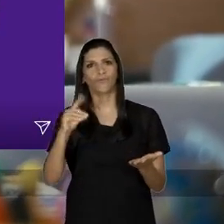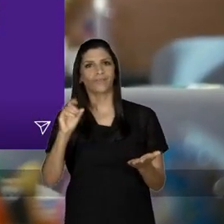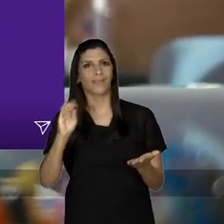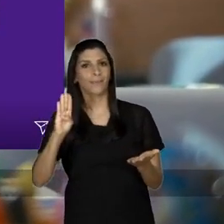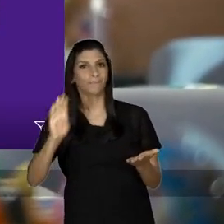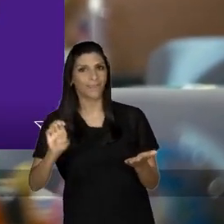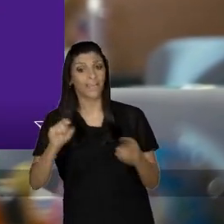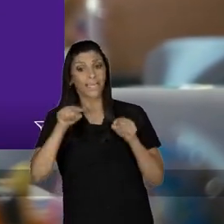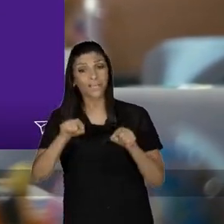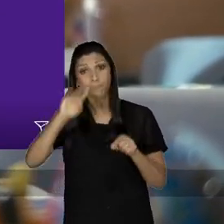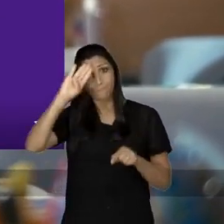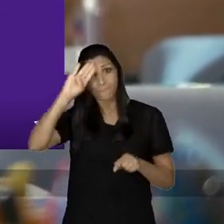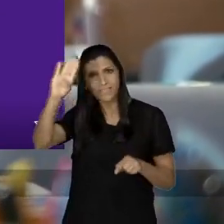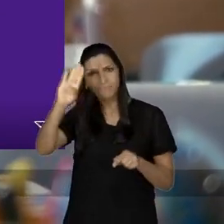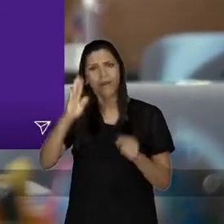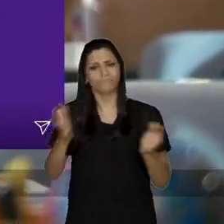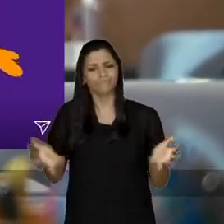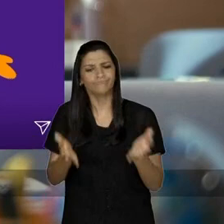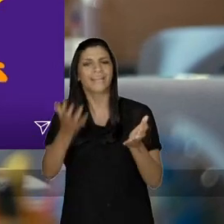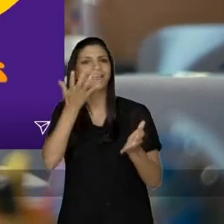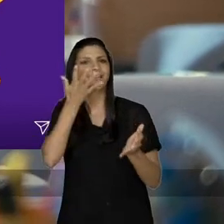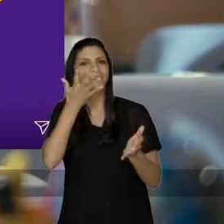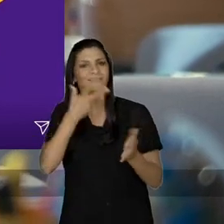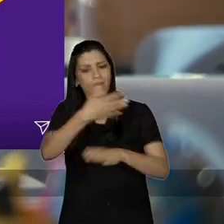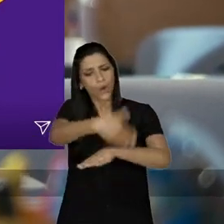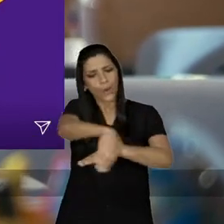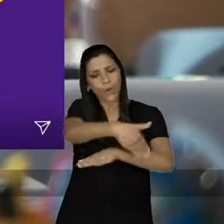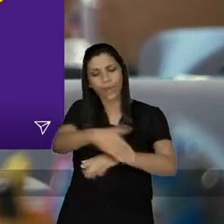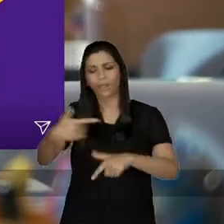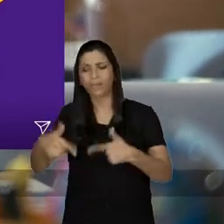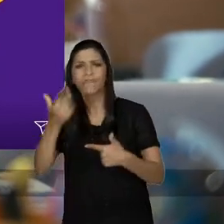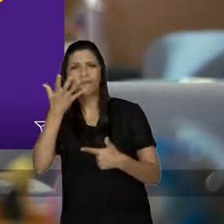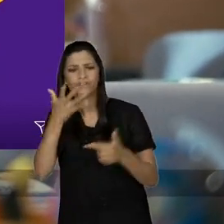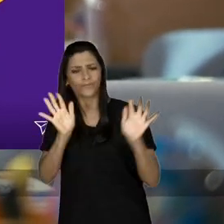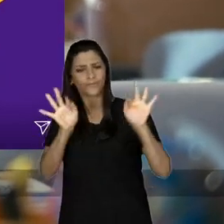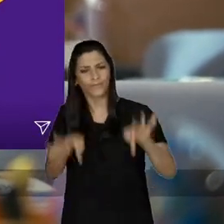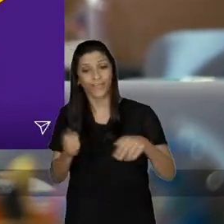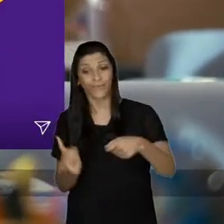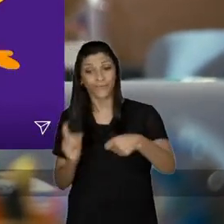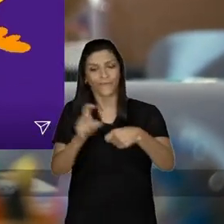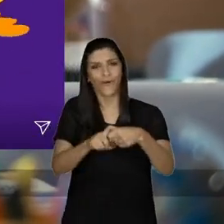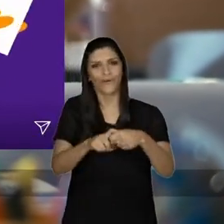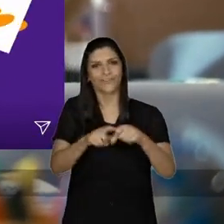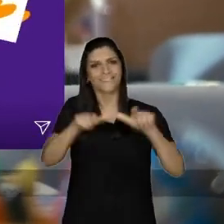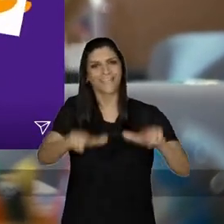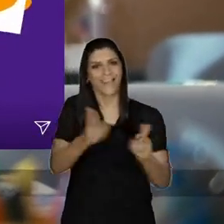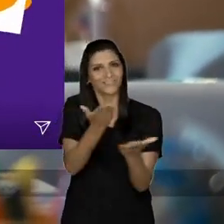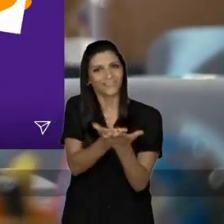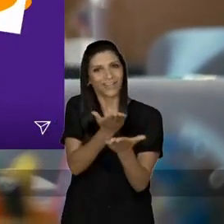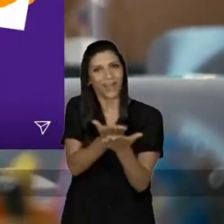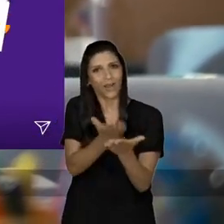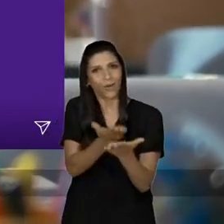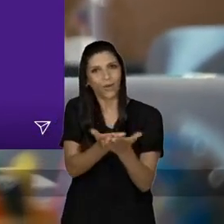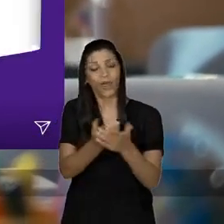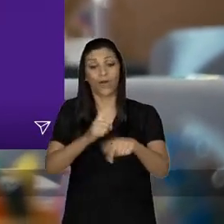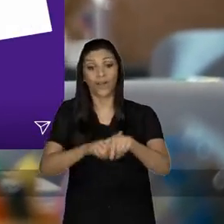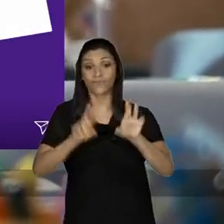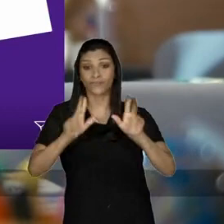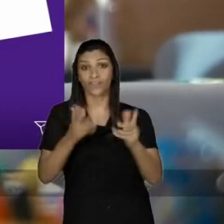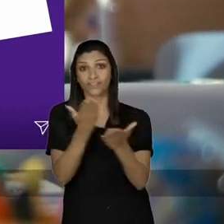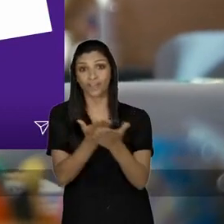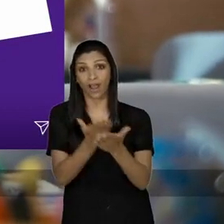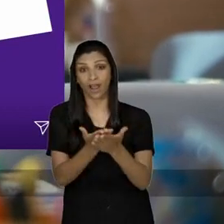novo Fundeb. Isso vai ser fundamental para levar as crianças da Sina Leire e do Trabalho Infantil de volta às salas de aula.